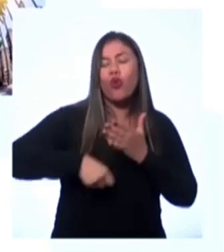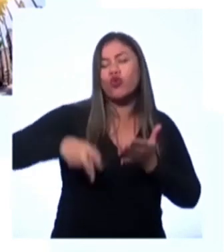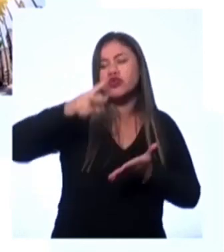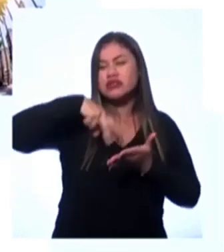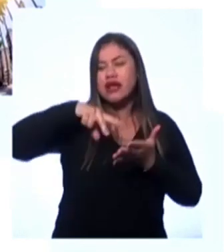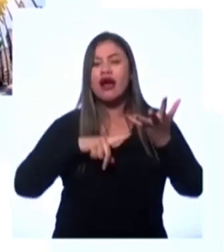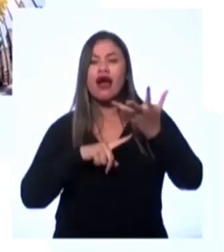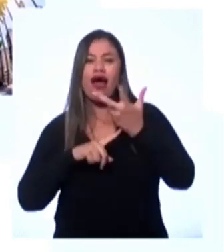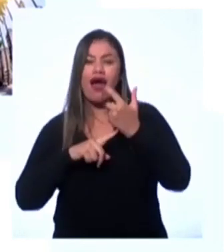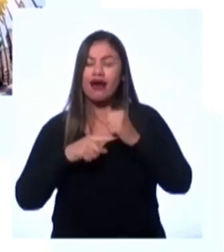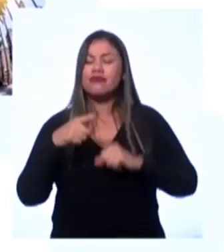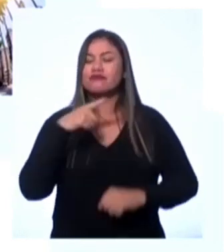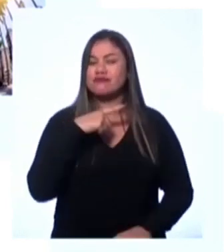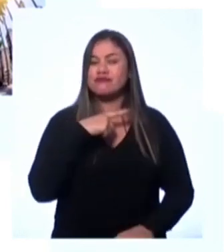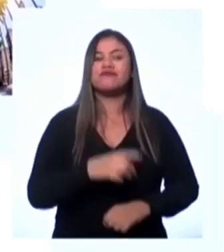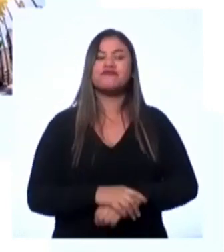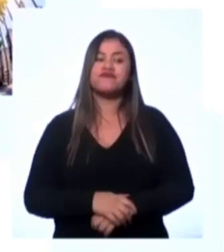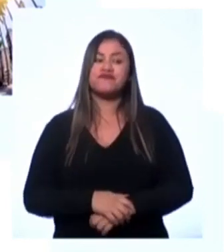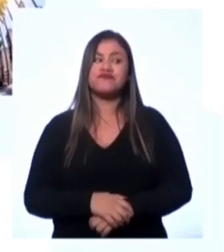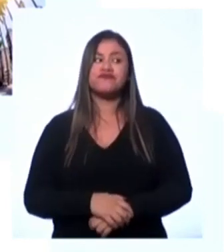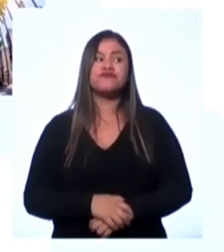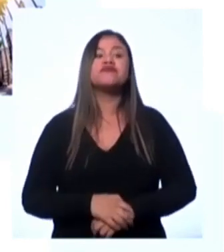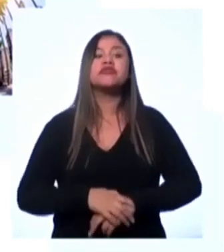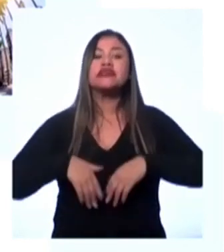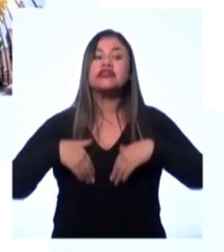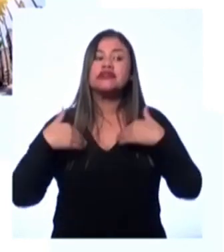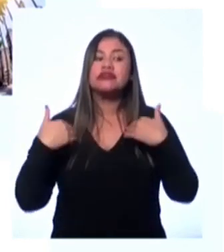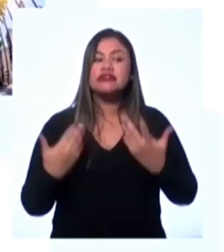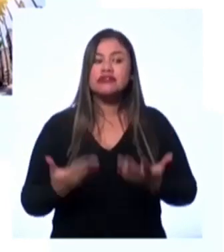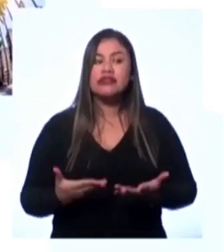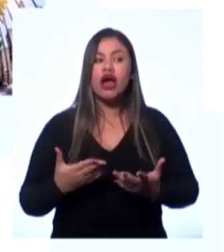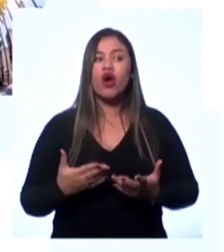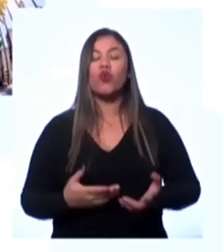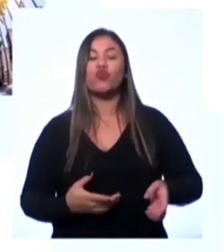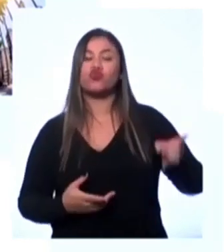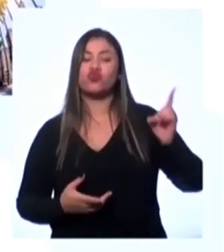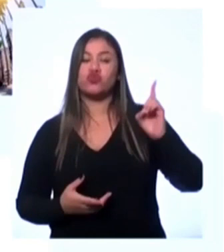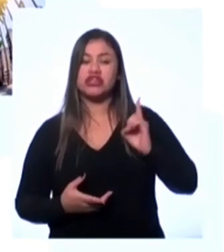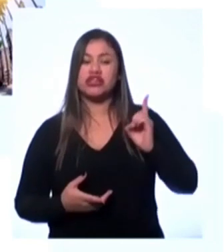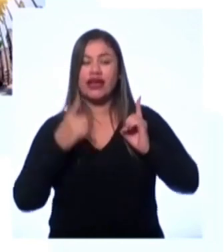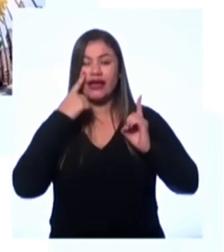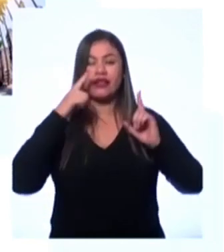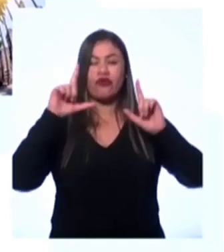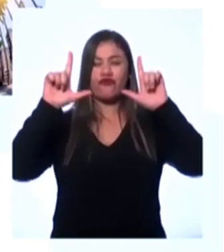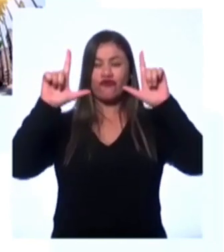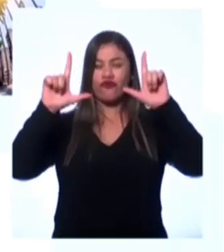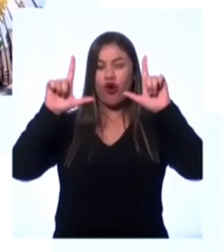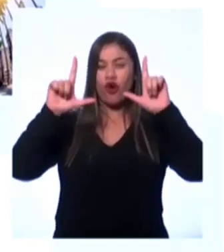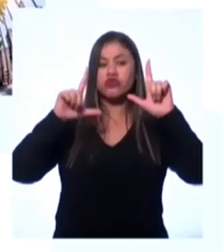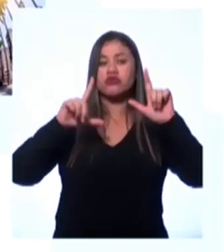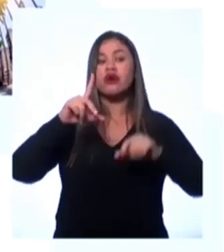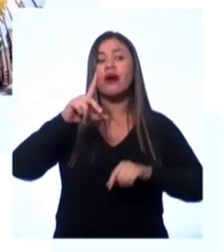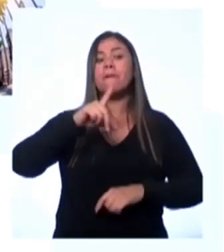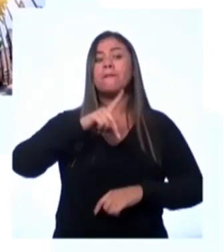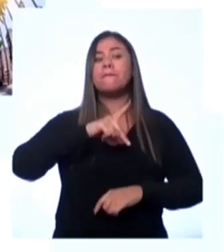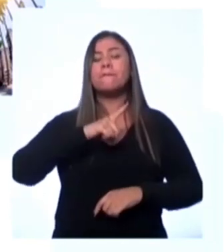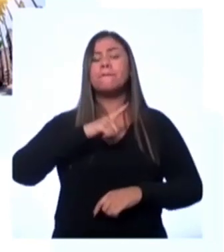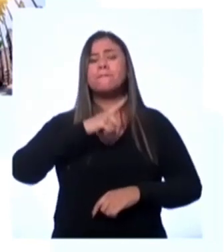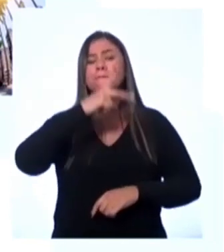arte. Então, aqui, já no canto superior direito, nós temos uma pessoa